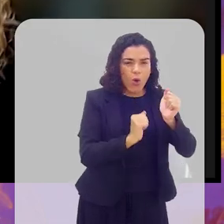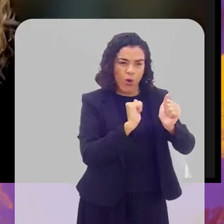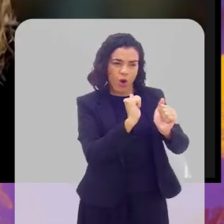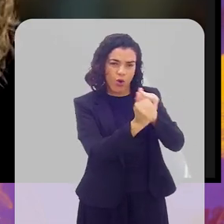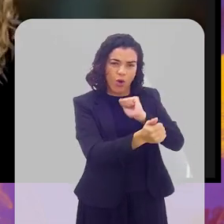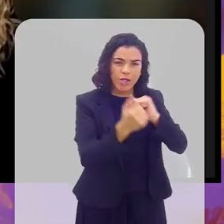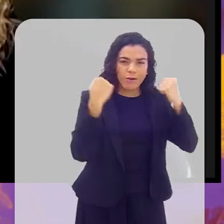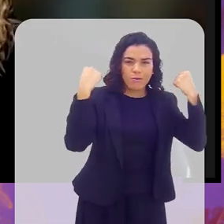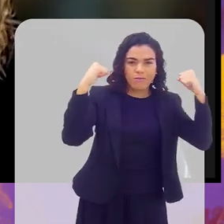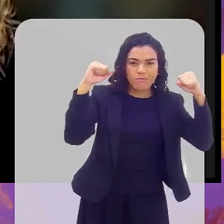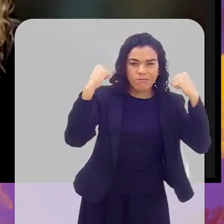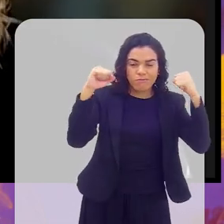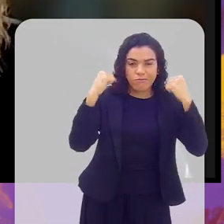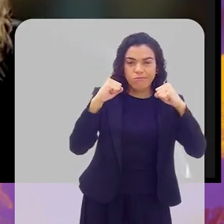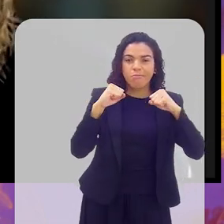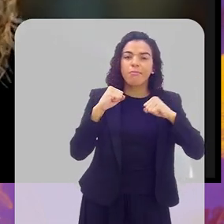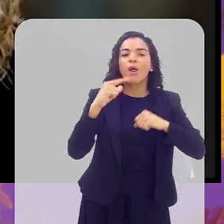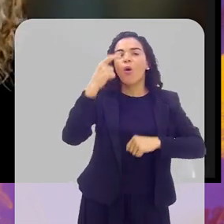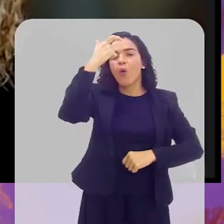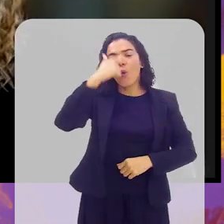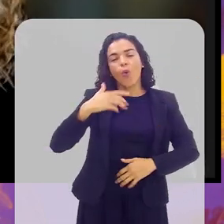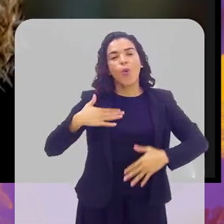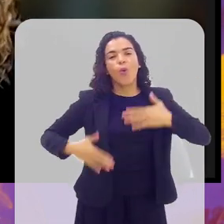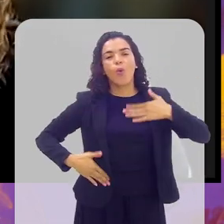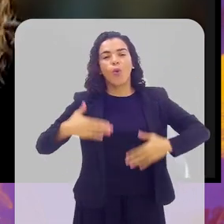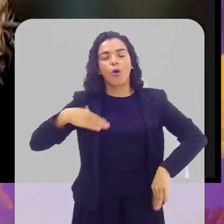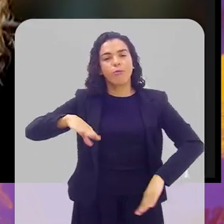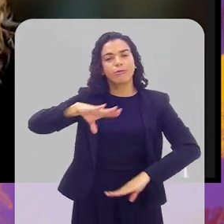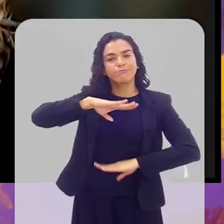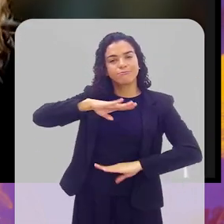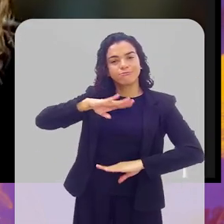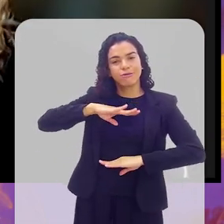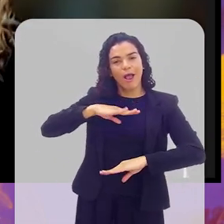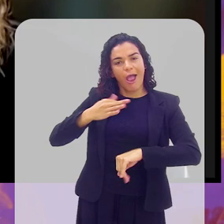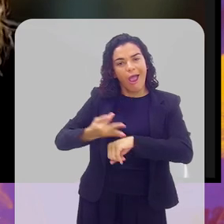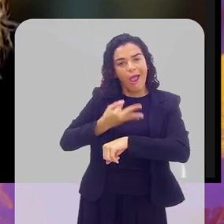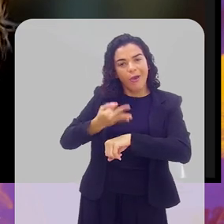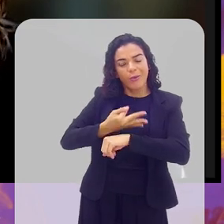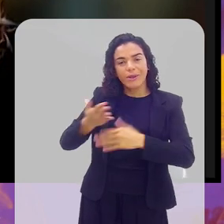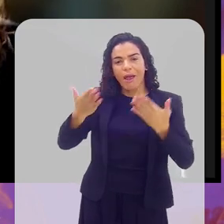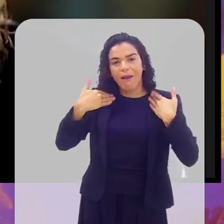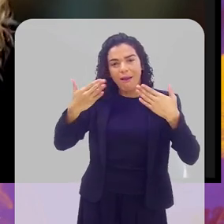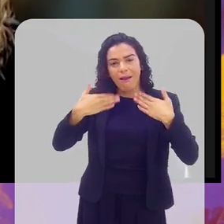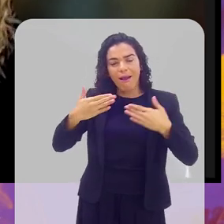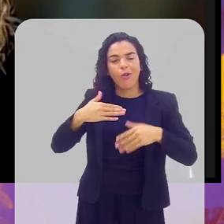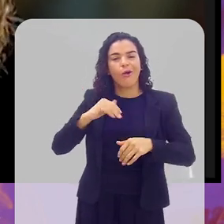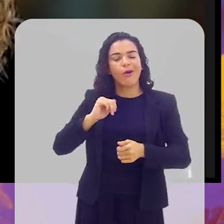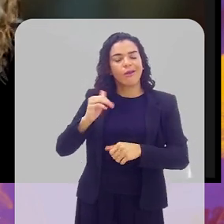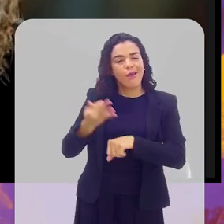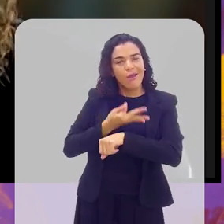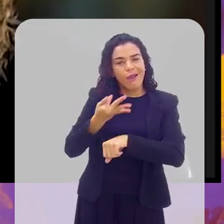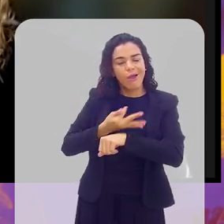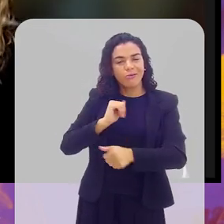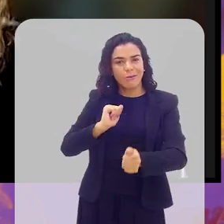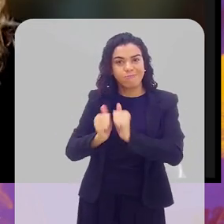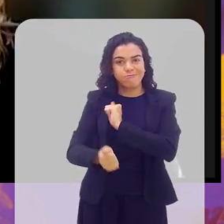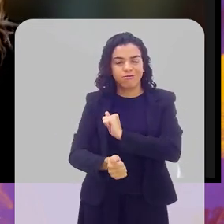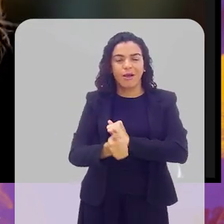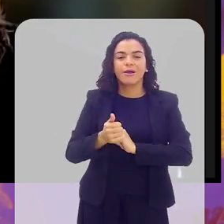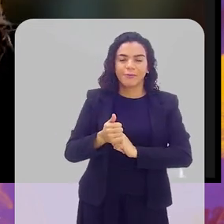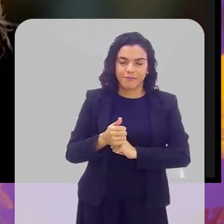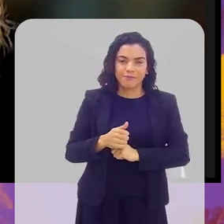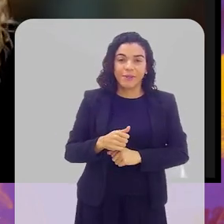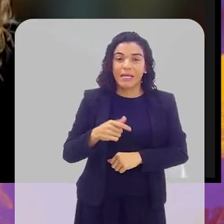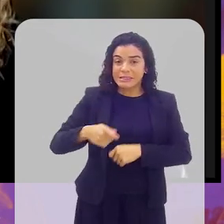uma corrida, que seja uma musculação, para poder se preparar, para poder estar nesse calor intenso e jogar o beat tênis com saúde. Então,